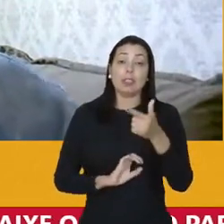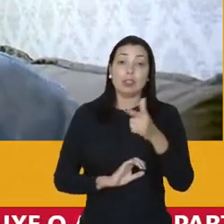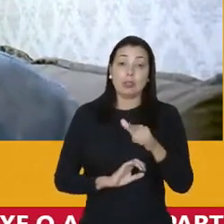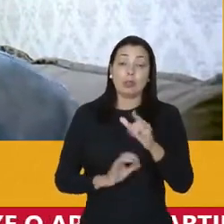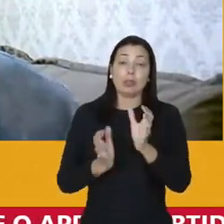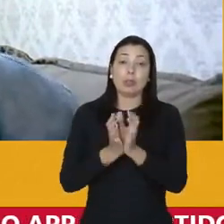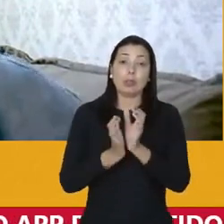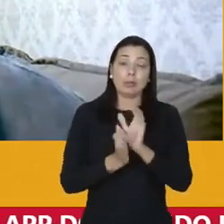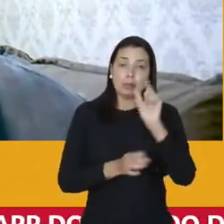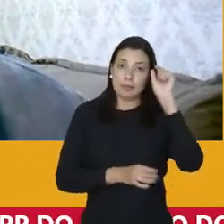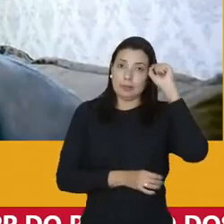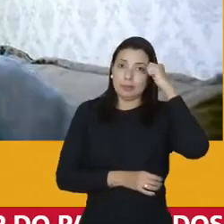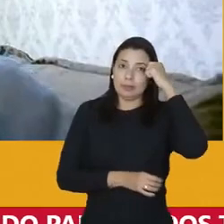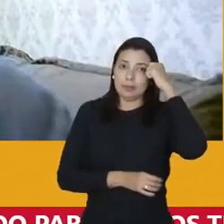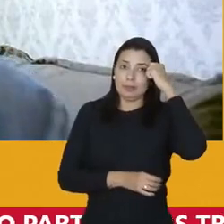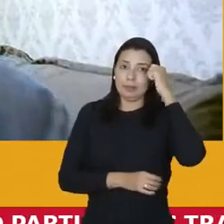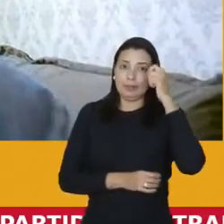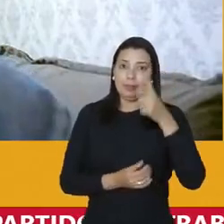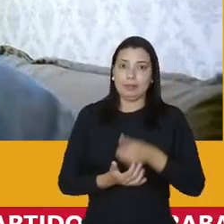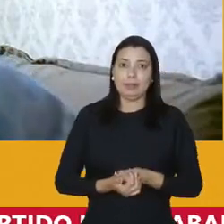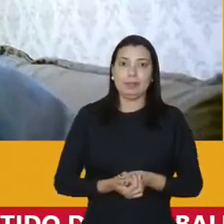Preta Verônica